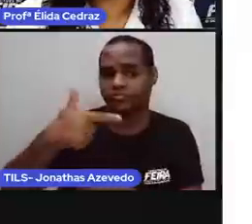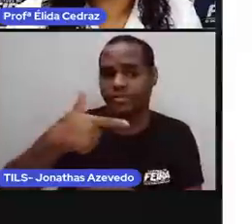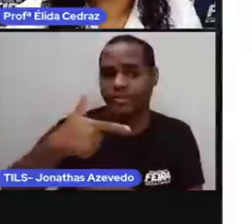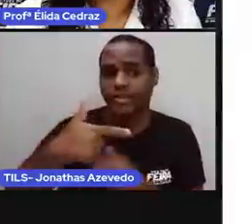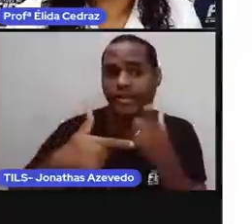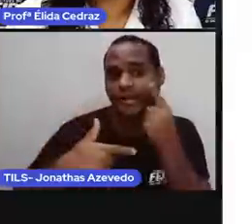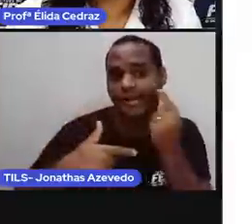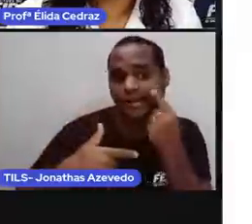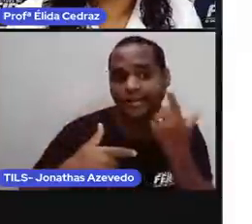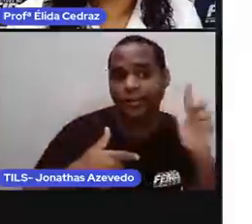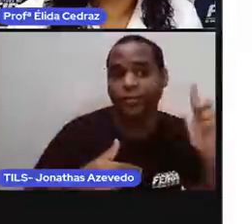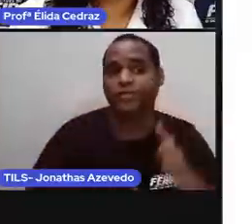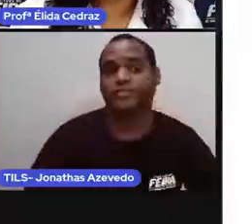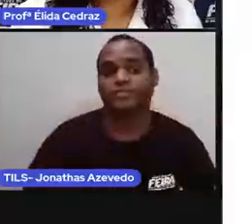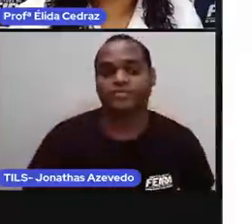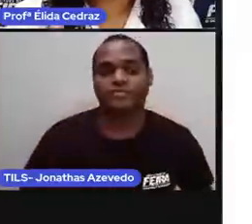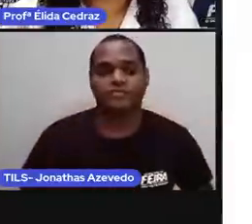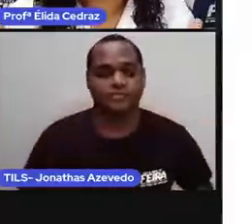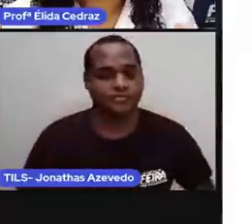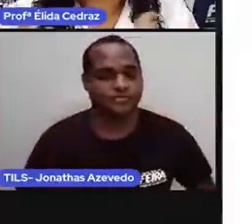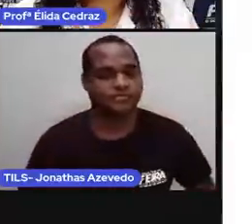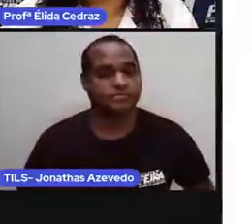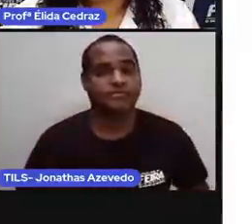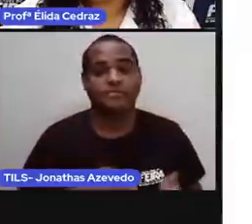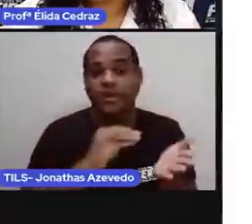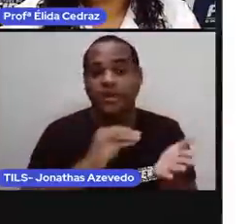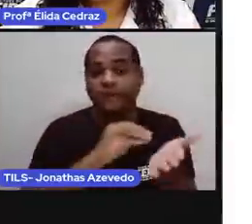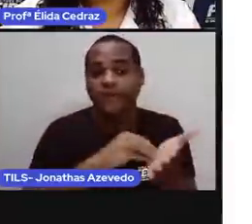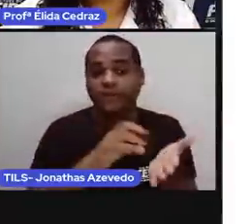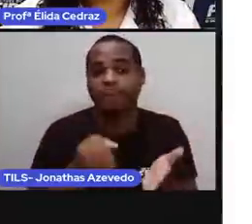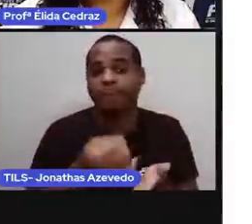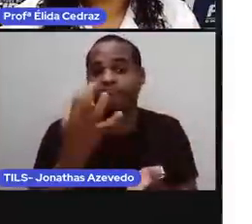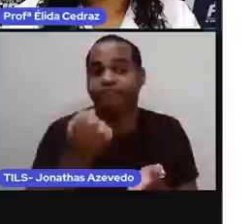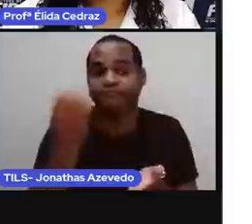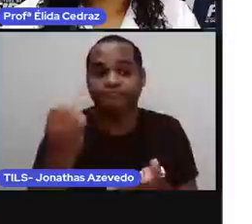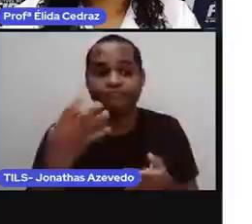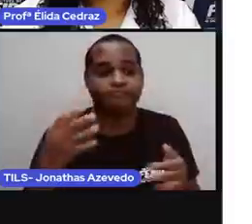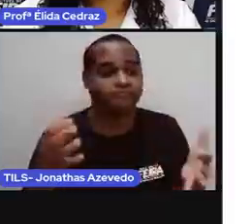que tatá? Tá faltando quantos para completar?